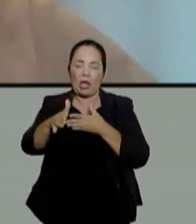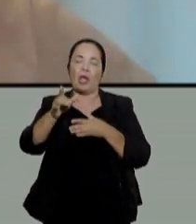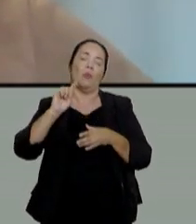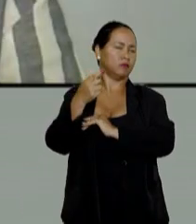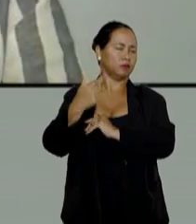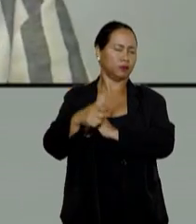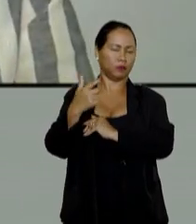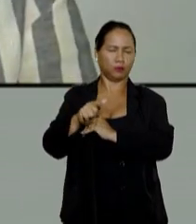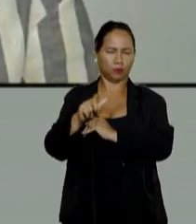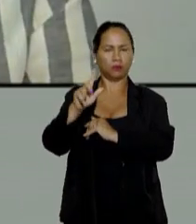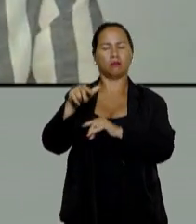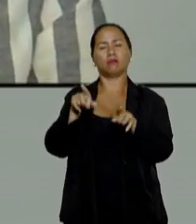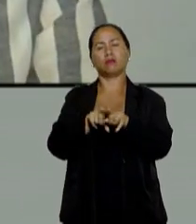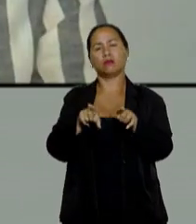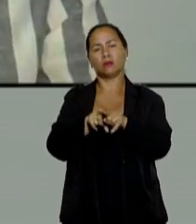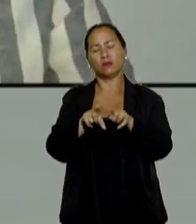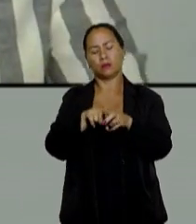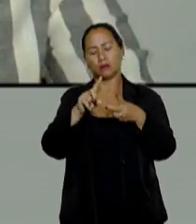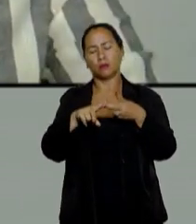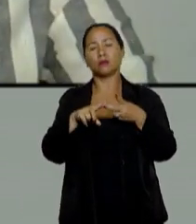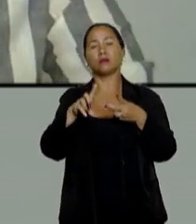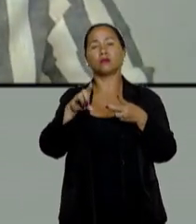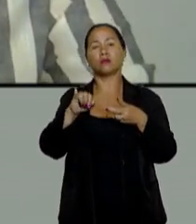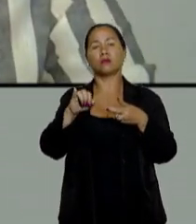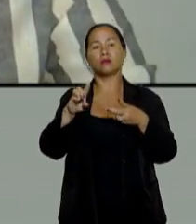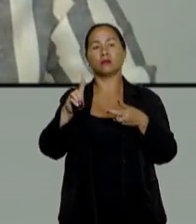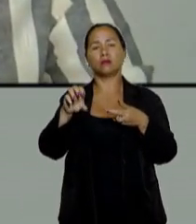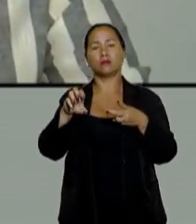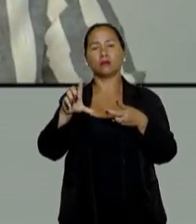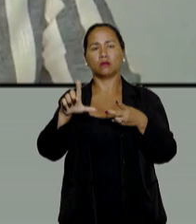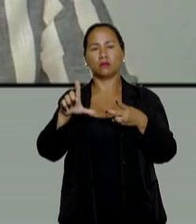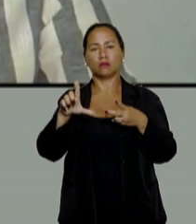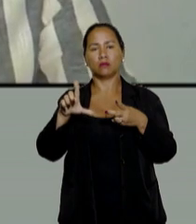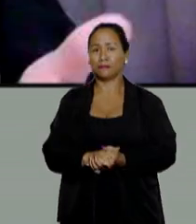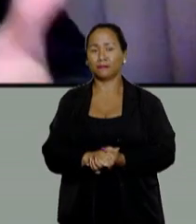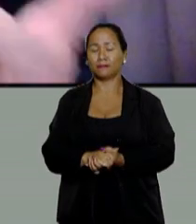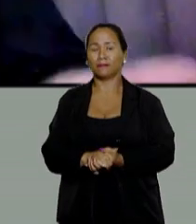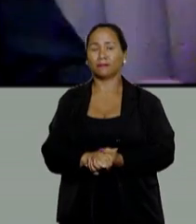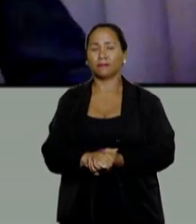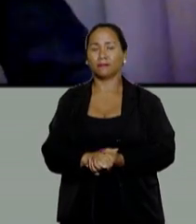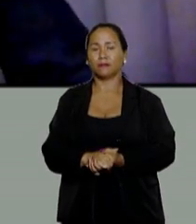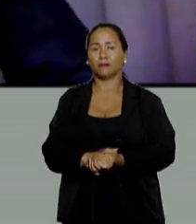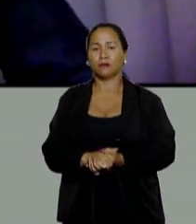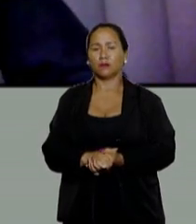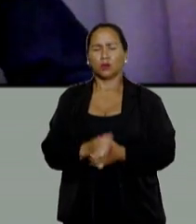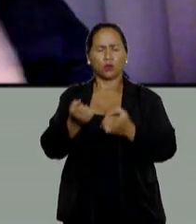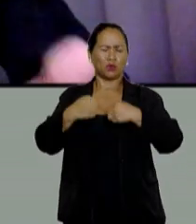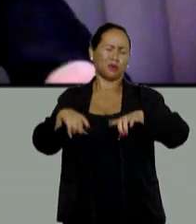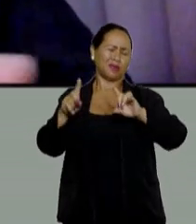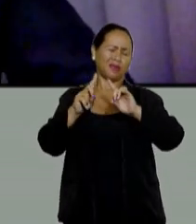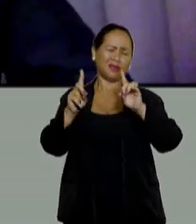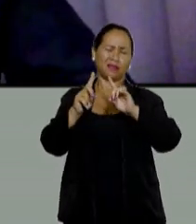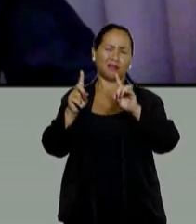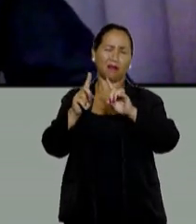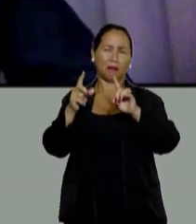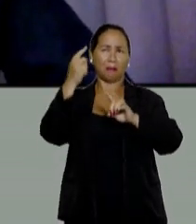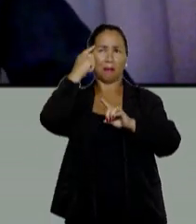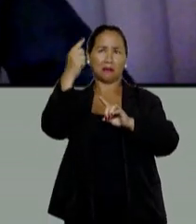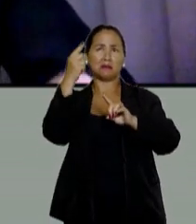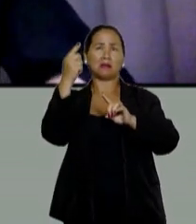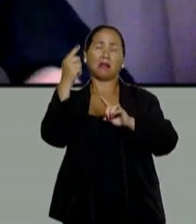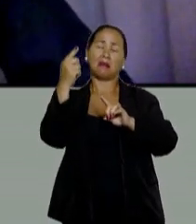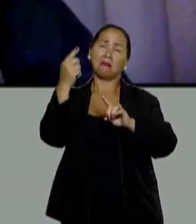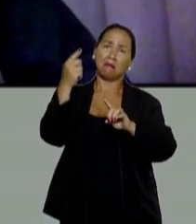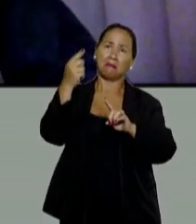Raul Valle, a representante do Fórum Permanente São Francisco Letícia Camarano e o promotor de justiça do Ministério Público do